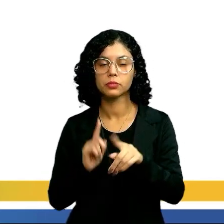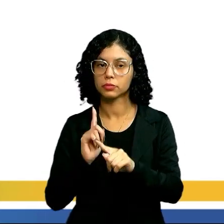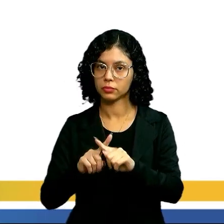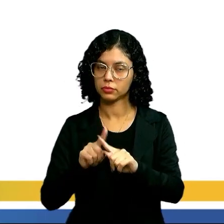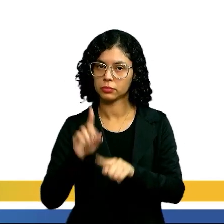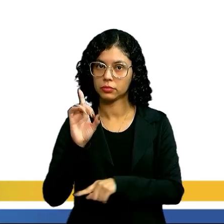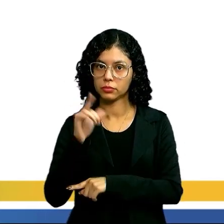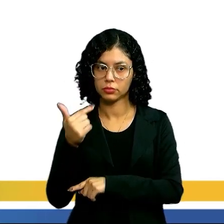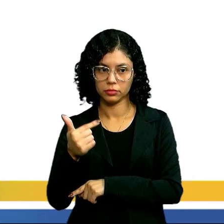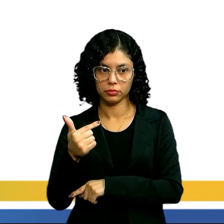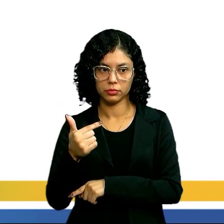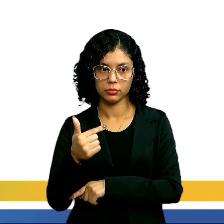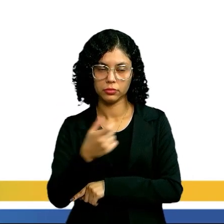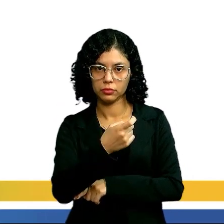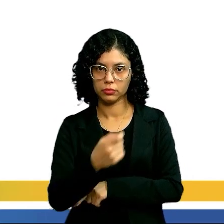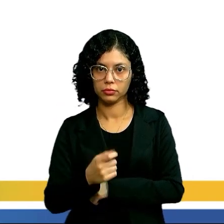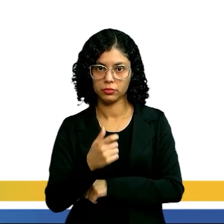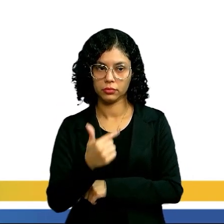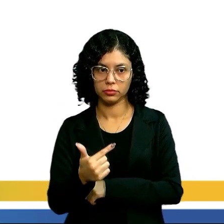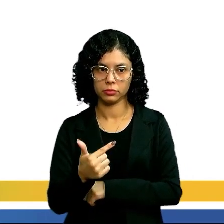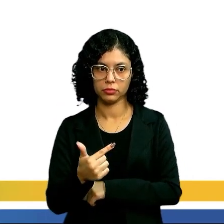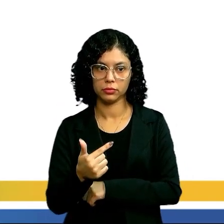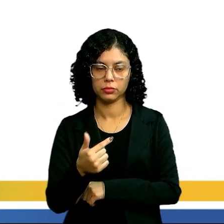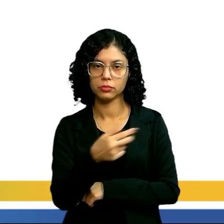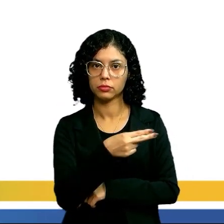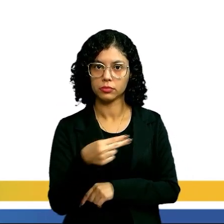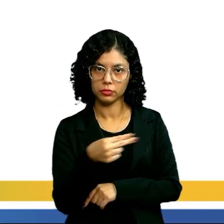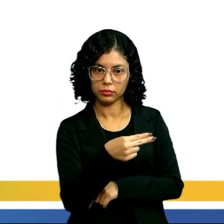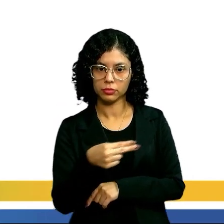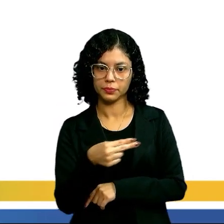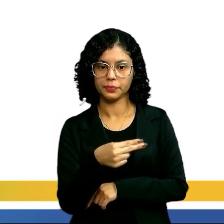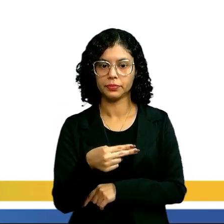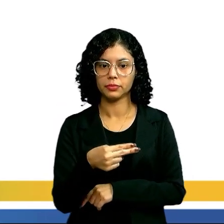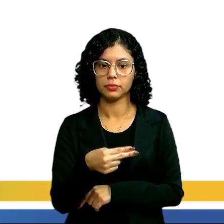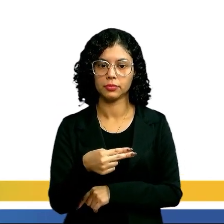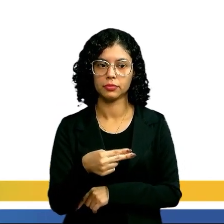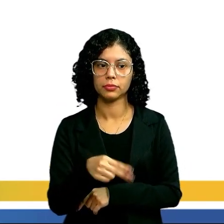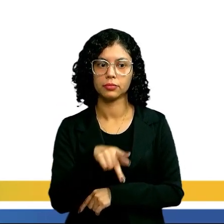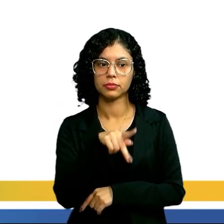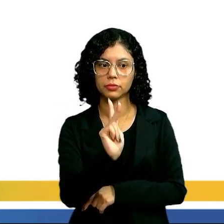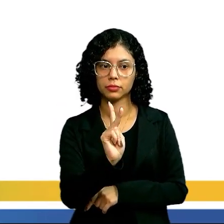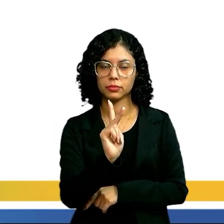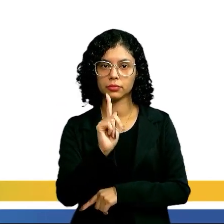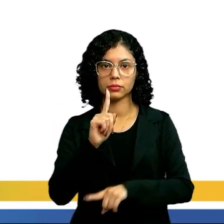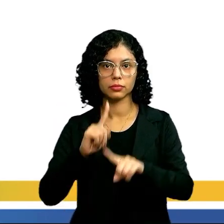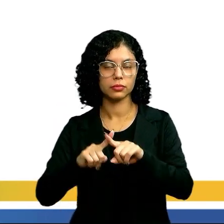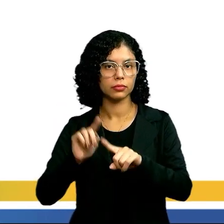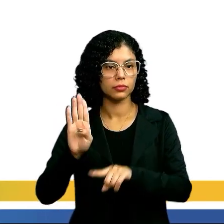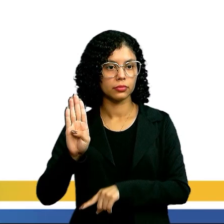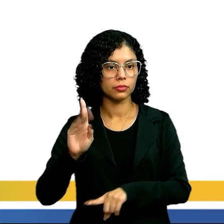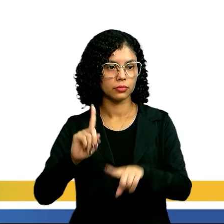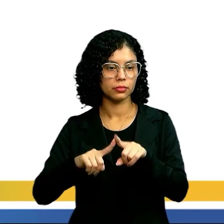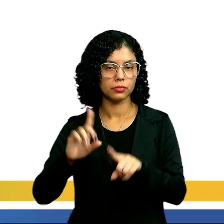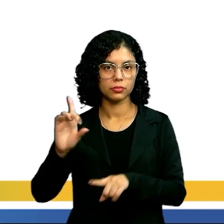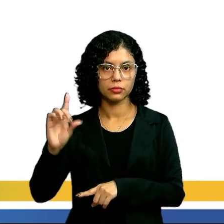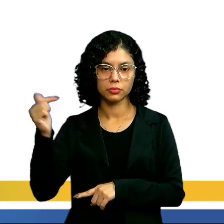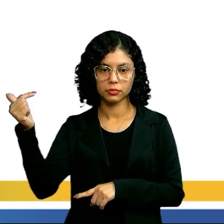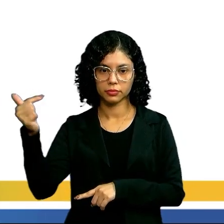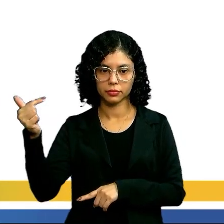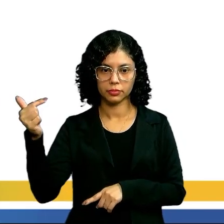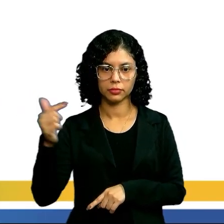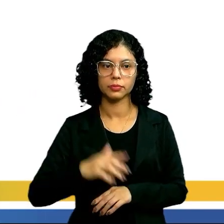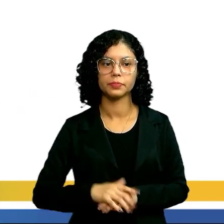vezes D ao quadrado sobre X ao quadrado. Que é igual. Então, a gente já pode observar.